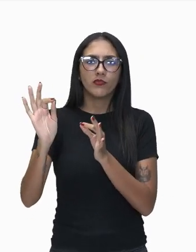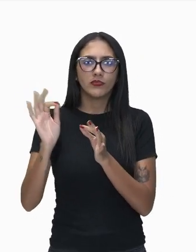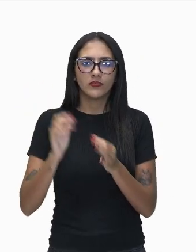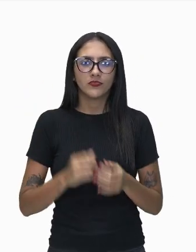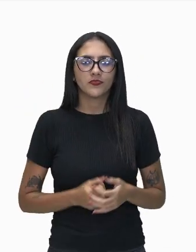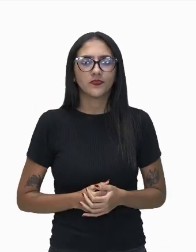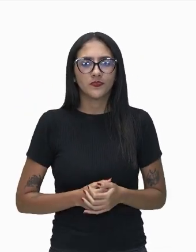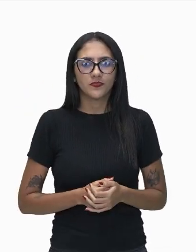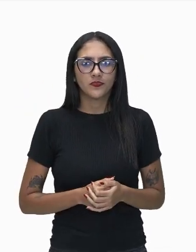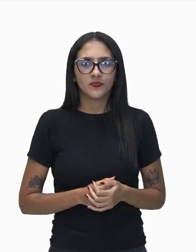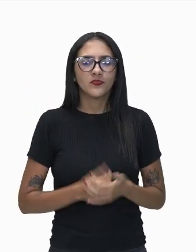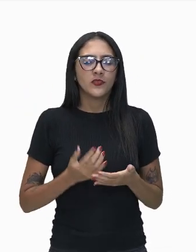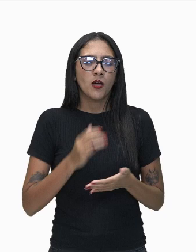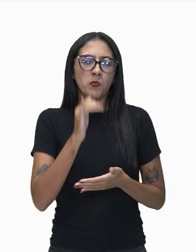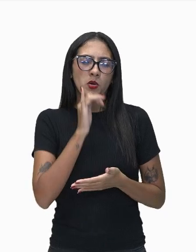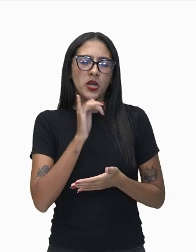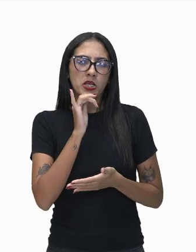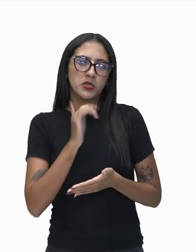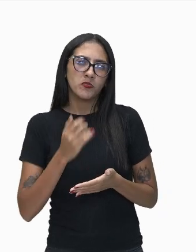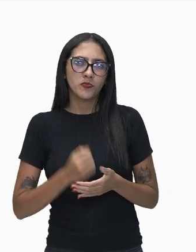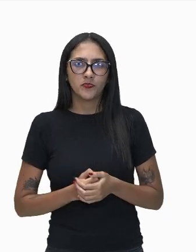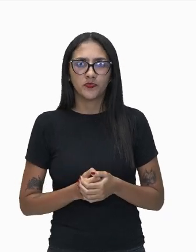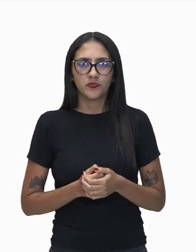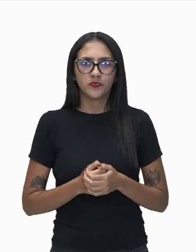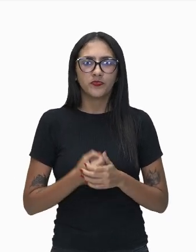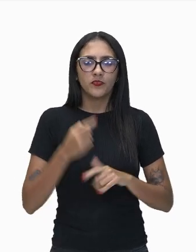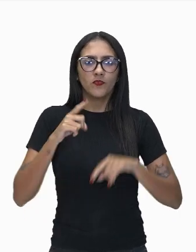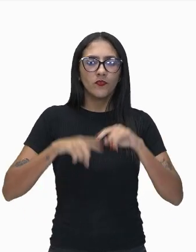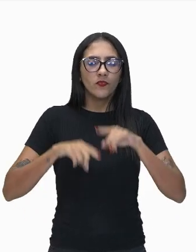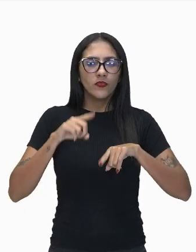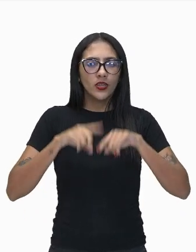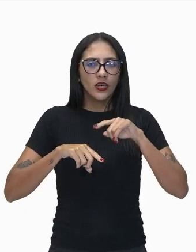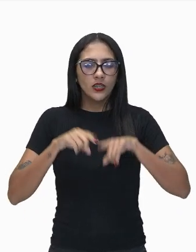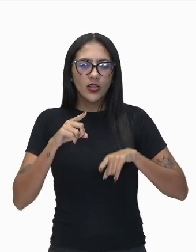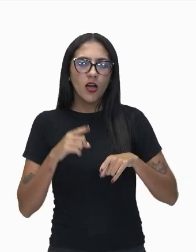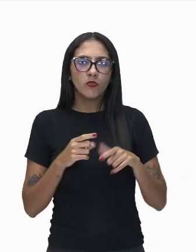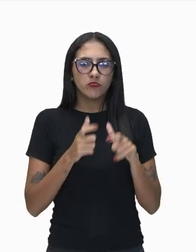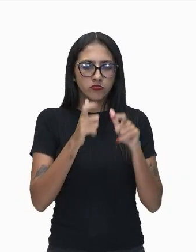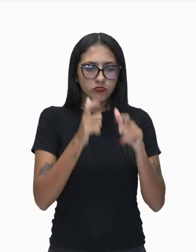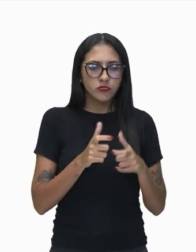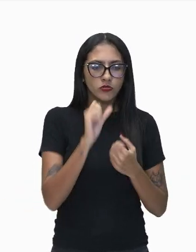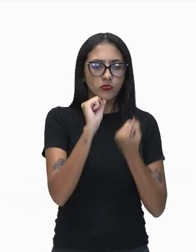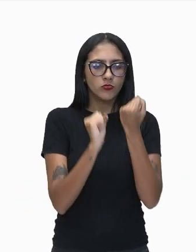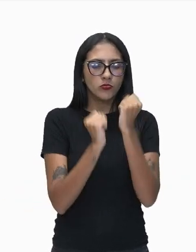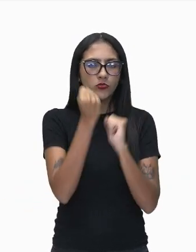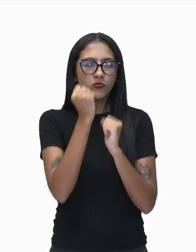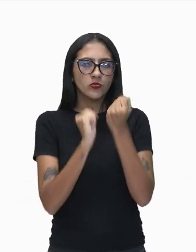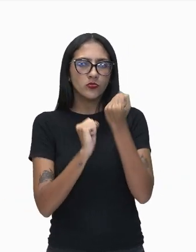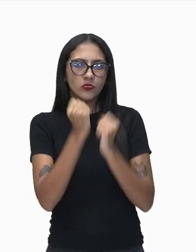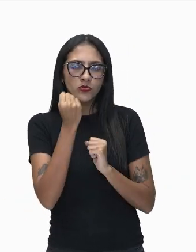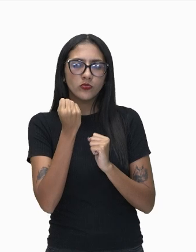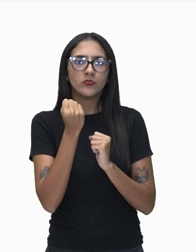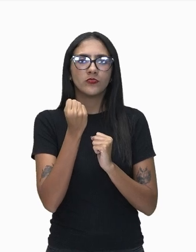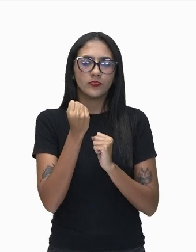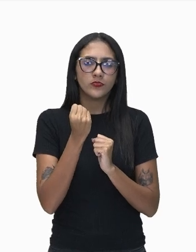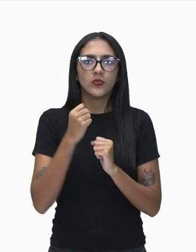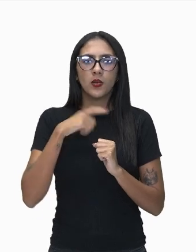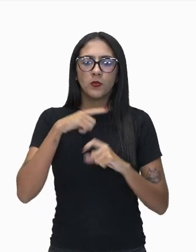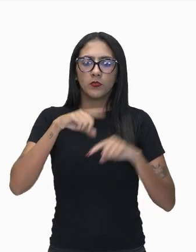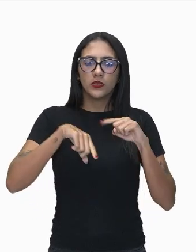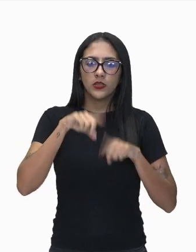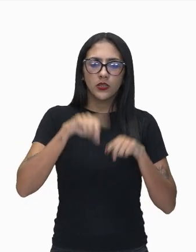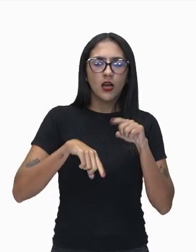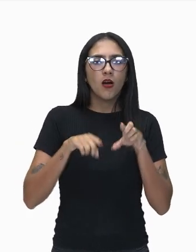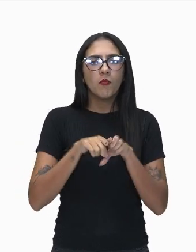adianta eu ter, por exemplo, como mercado um determinado público que está